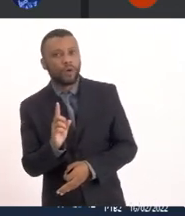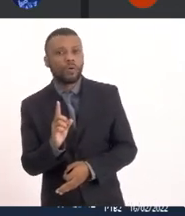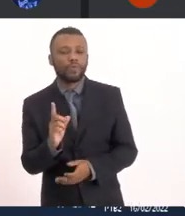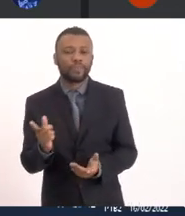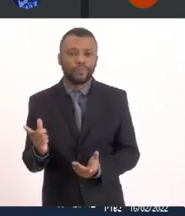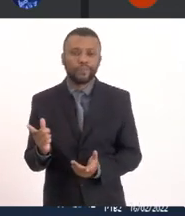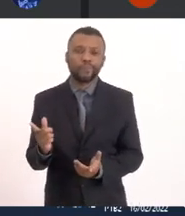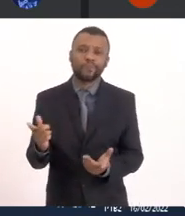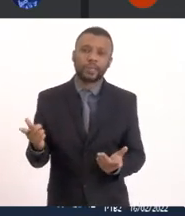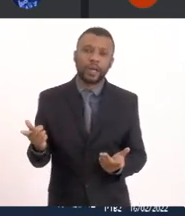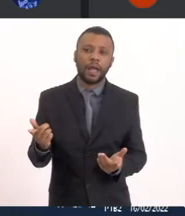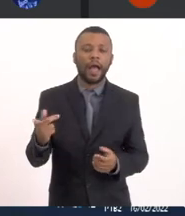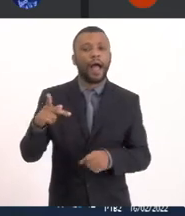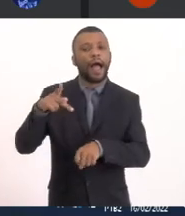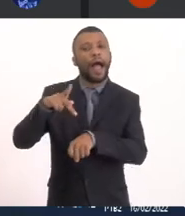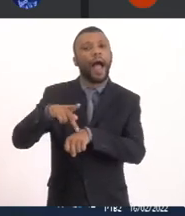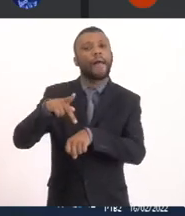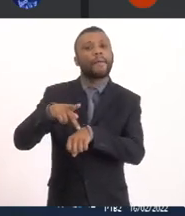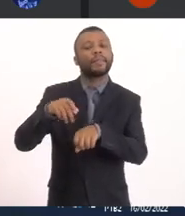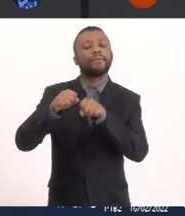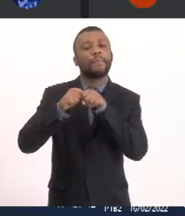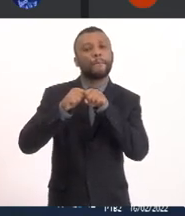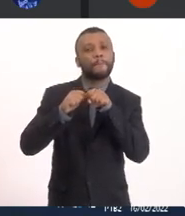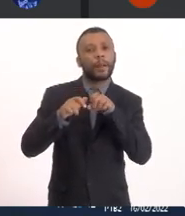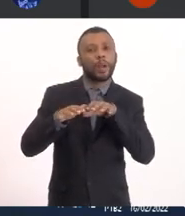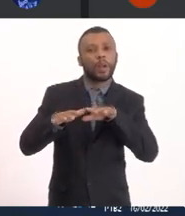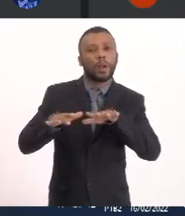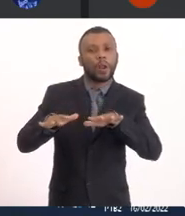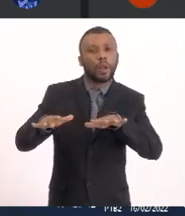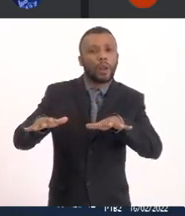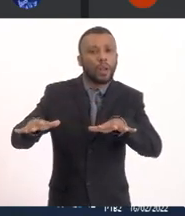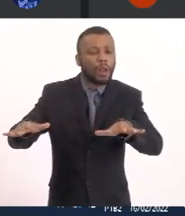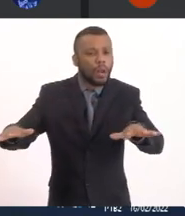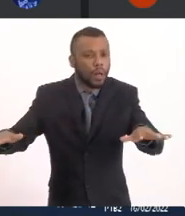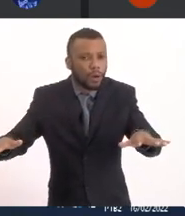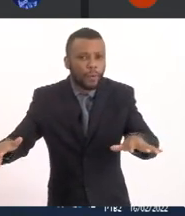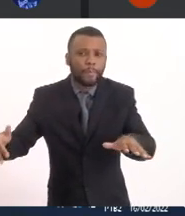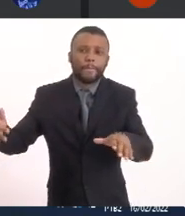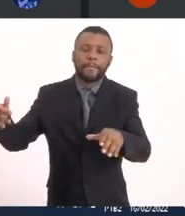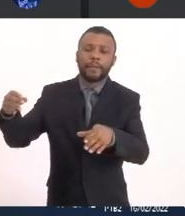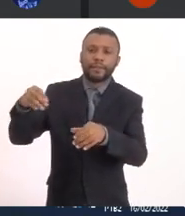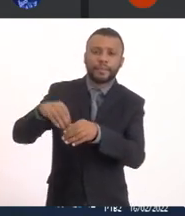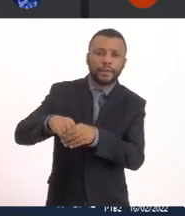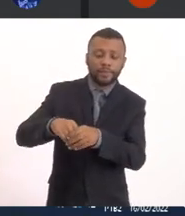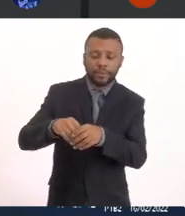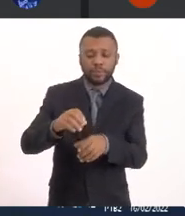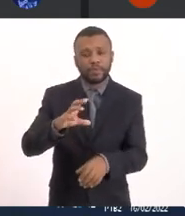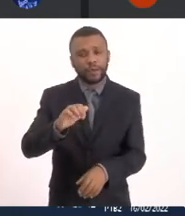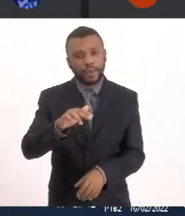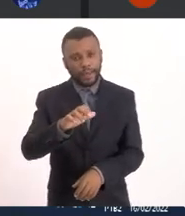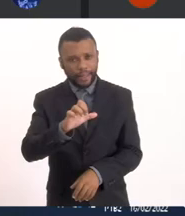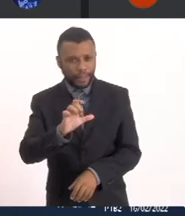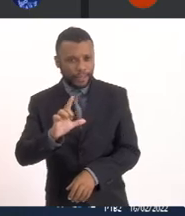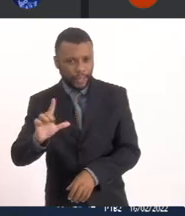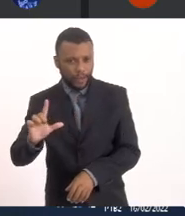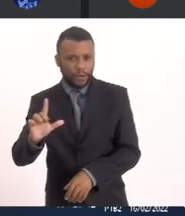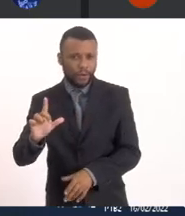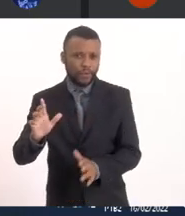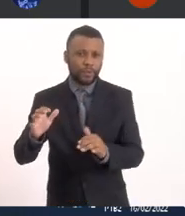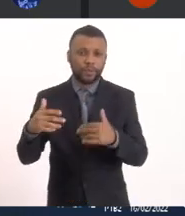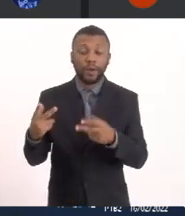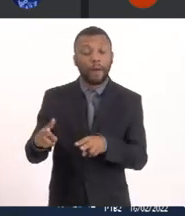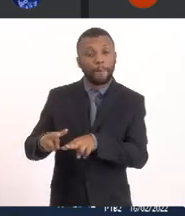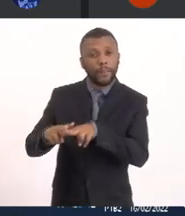As pedras Foram espalhadas Em forma de Berna De dileque Para dentro Do canal E para a lateral E com isso